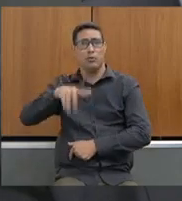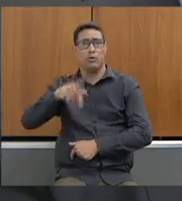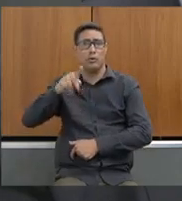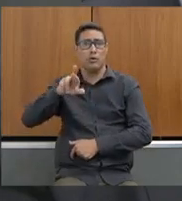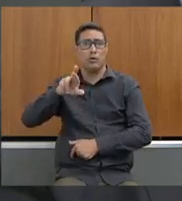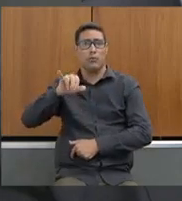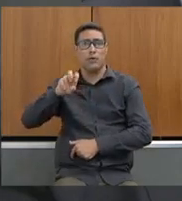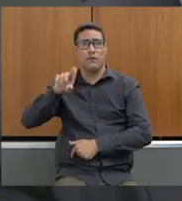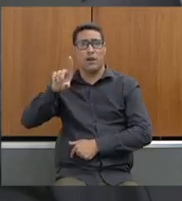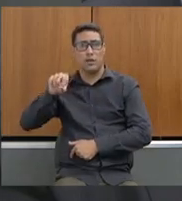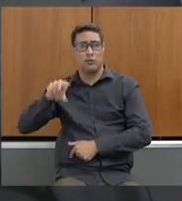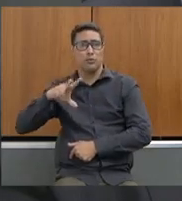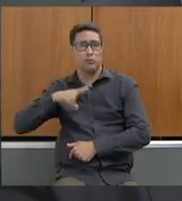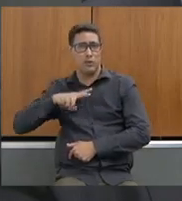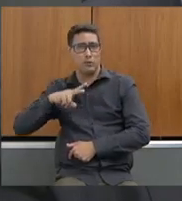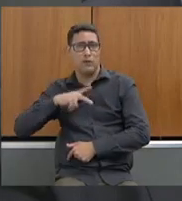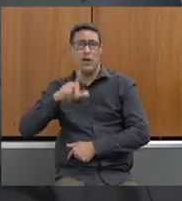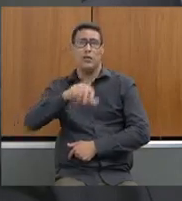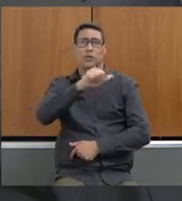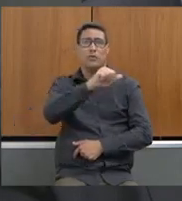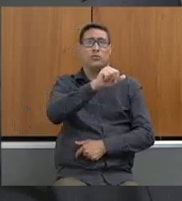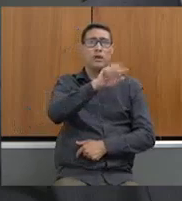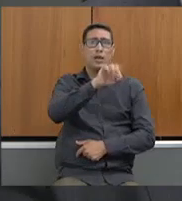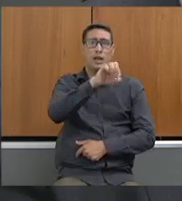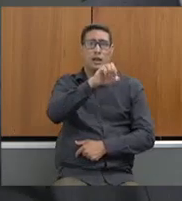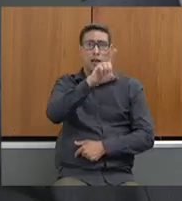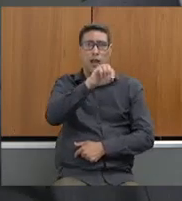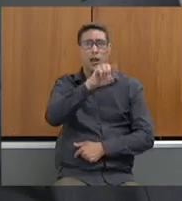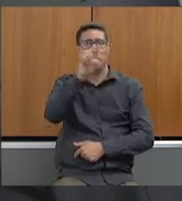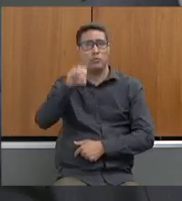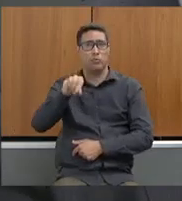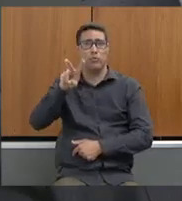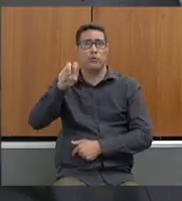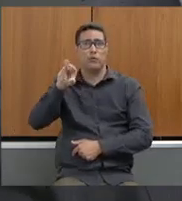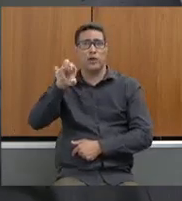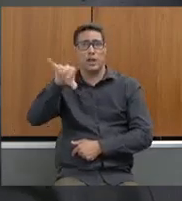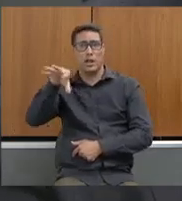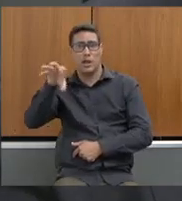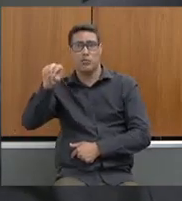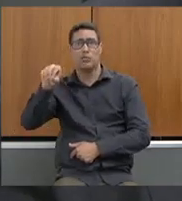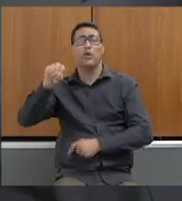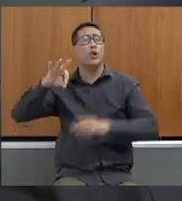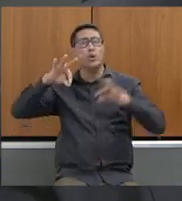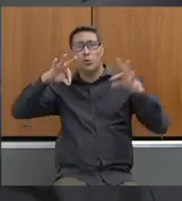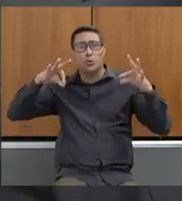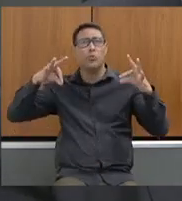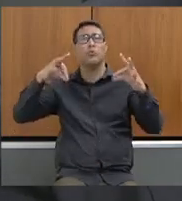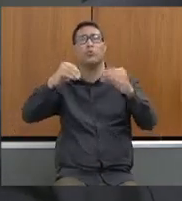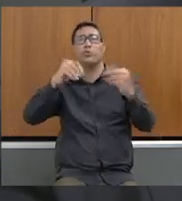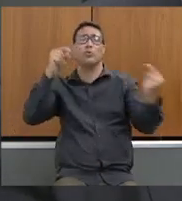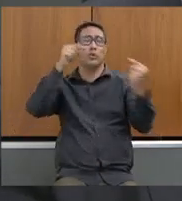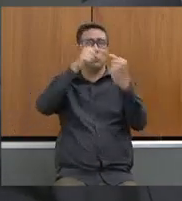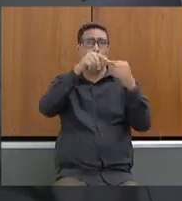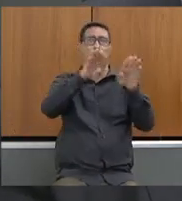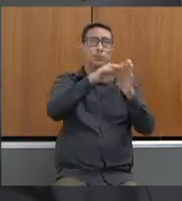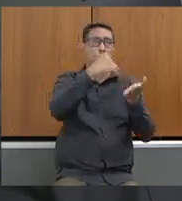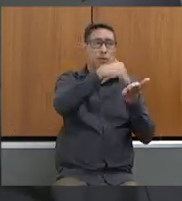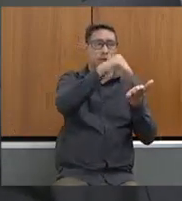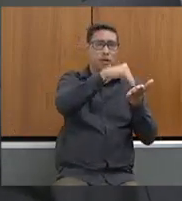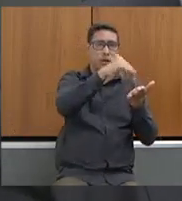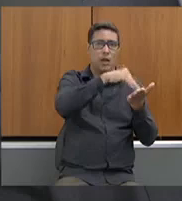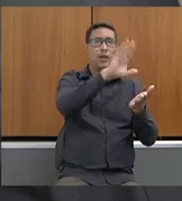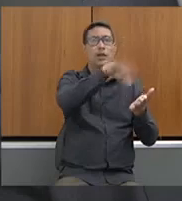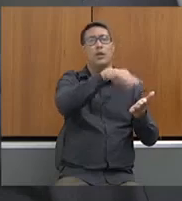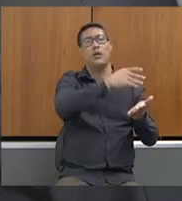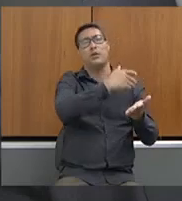vem investindo em Minas, seja no atacado, no varejo, todas essas questões se passam pela Secretaria de Meio Ambiente. Então, nós